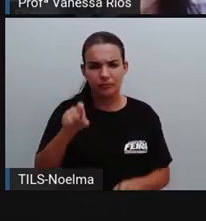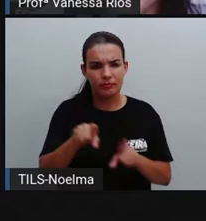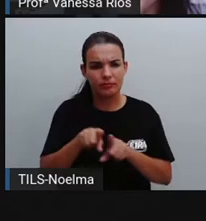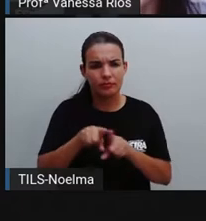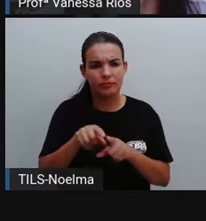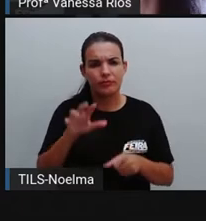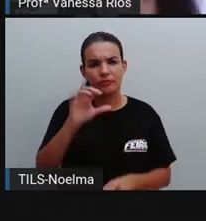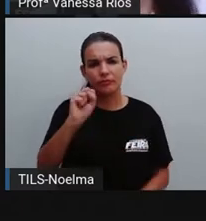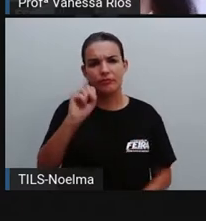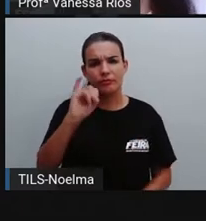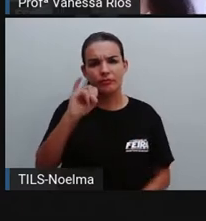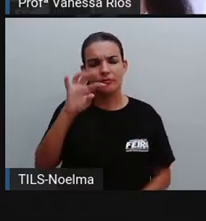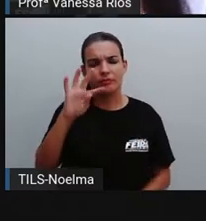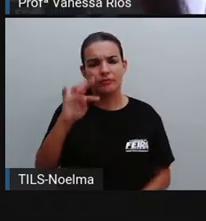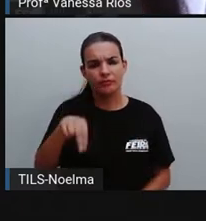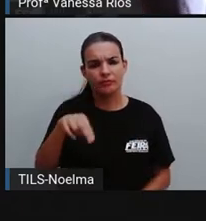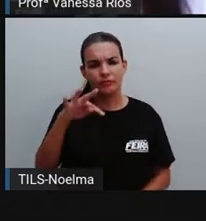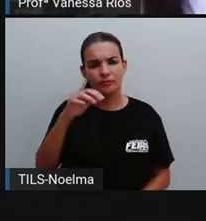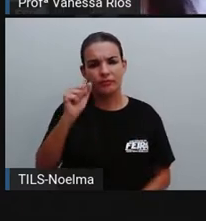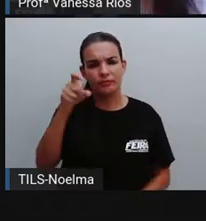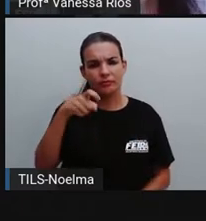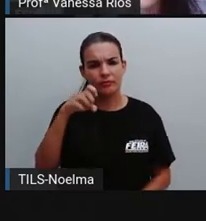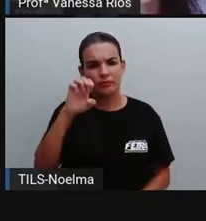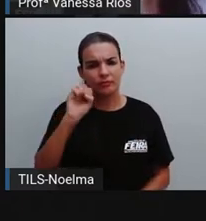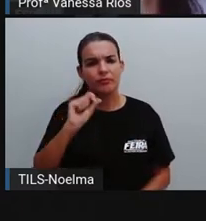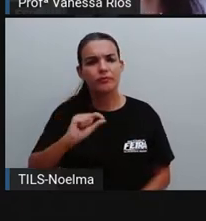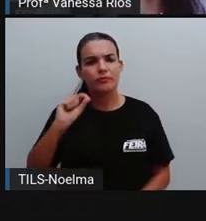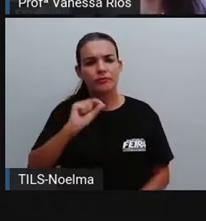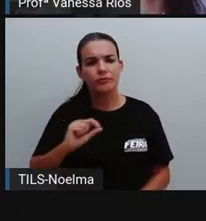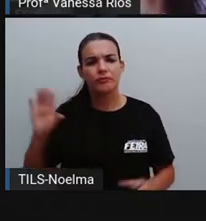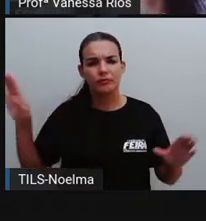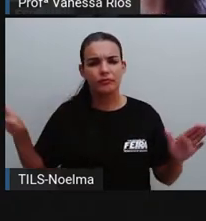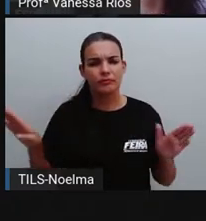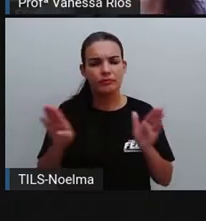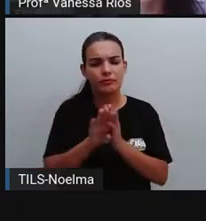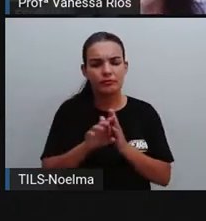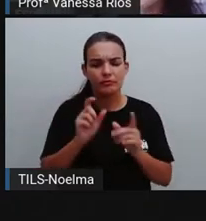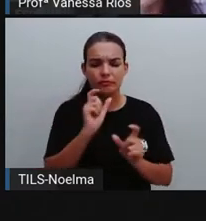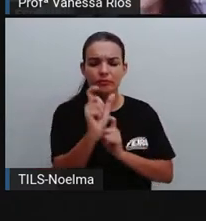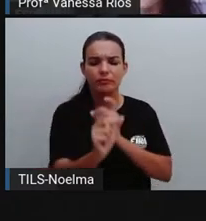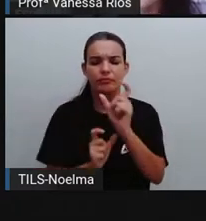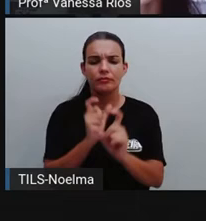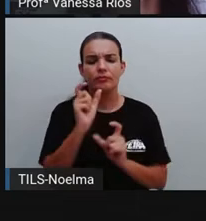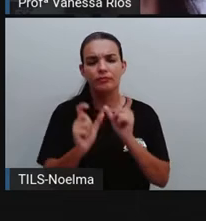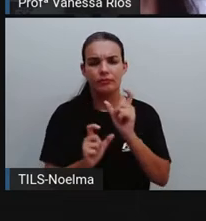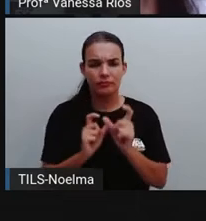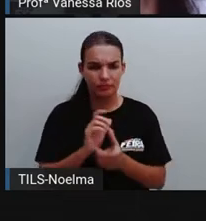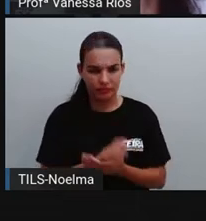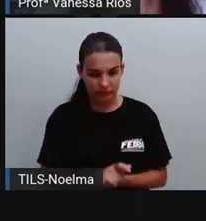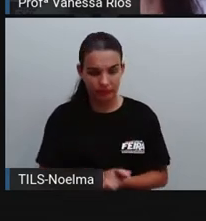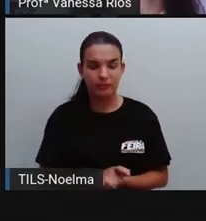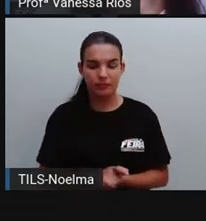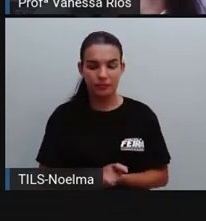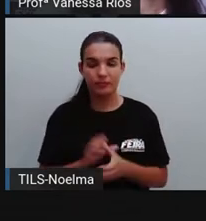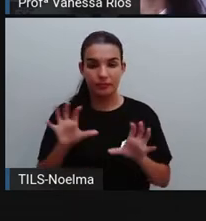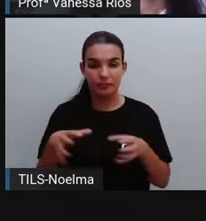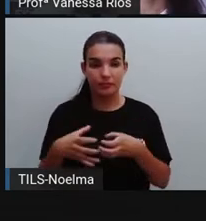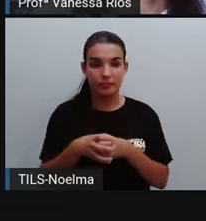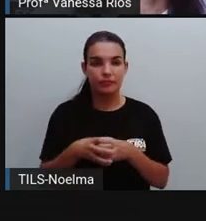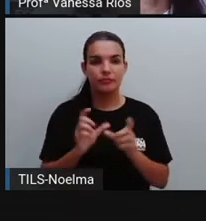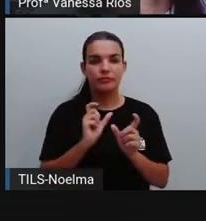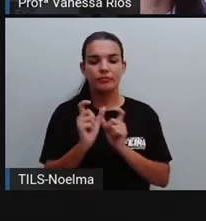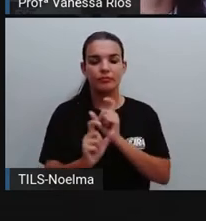gramática, que é responsável por estudar e por compor toda a nossa língua portuguesa. Então, junto aí